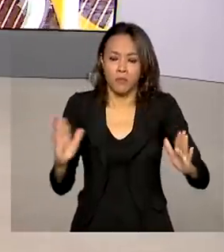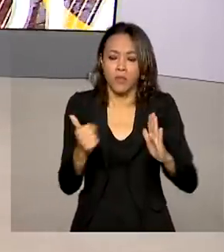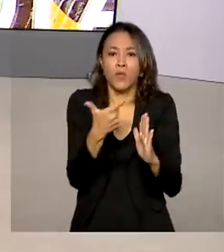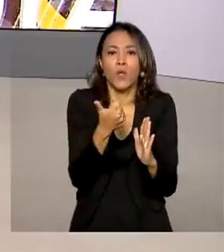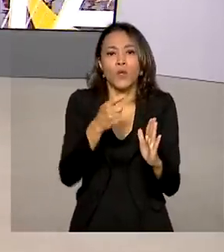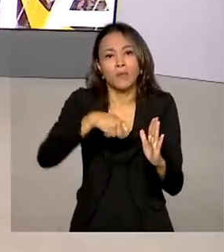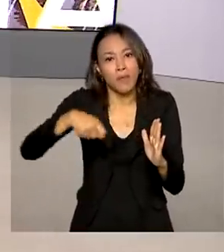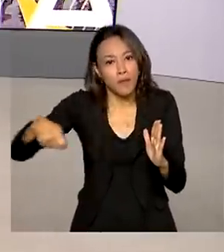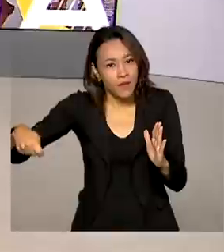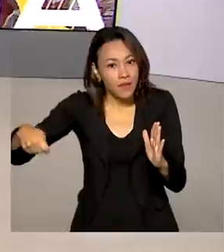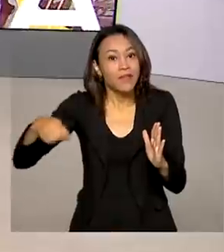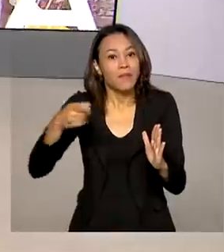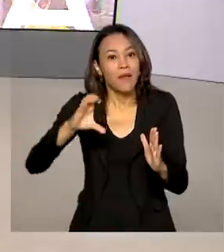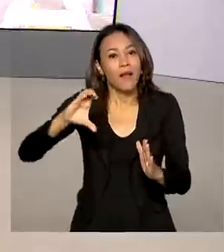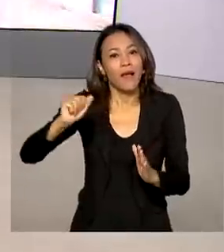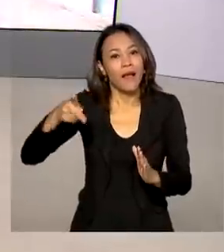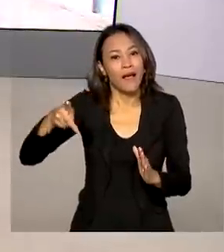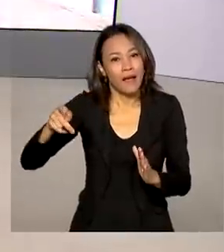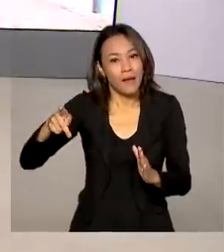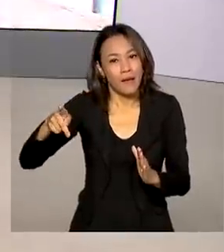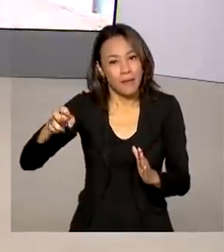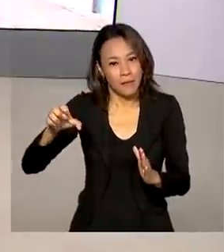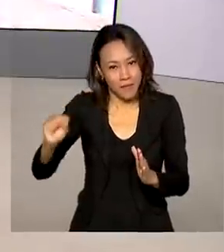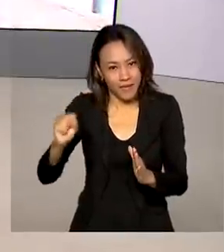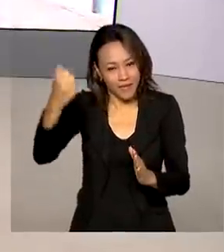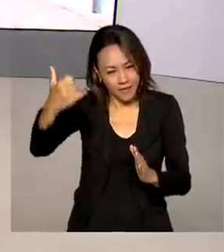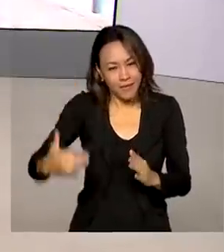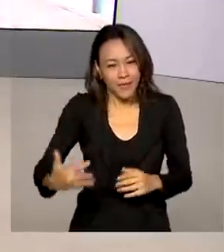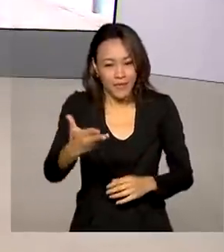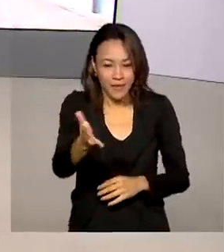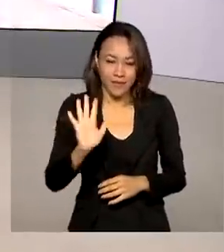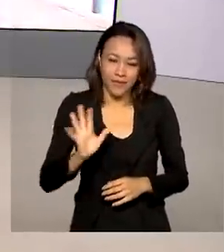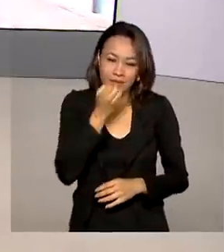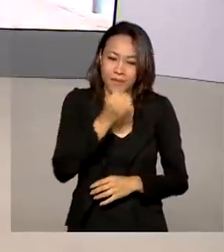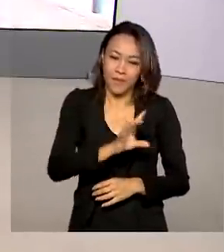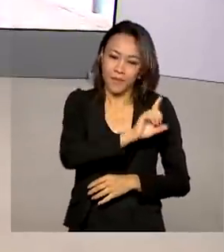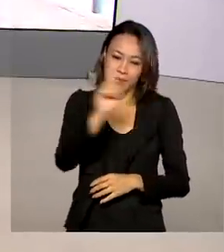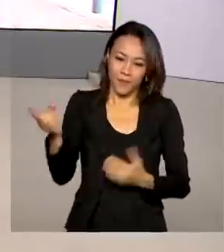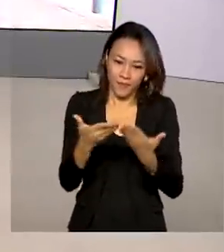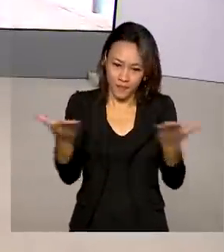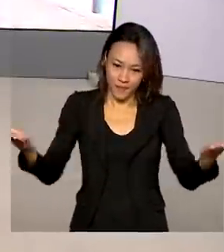CAPES. Tiago Pimenta traz ao vivo os detalhes para a gente. Oi, Tiago, bom dia para você.